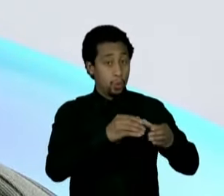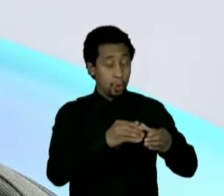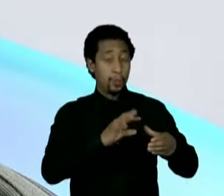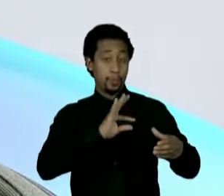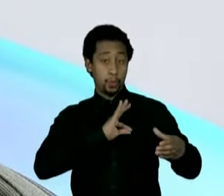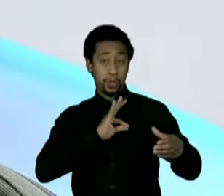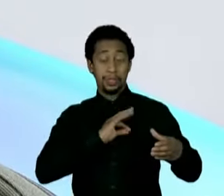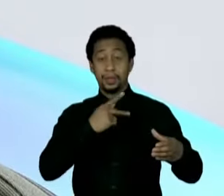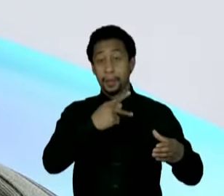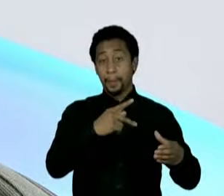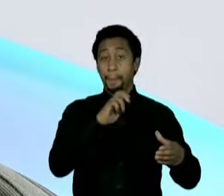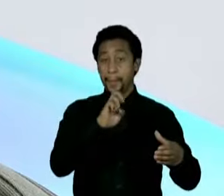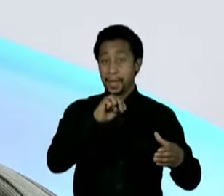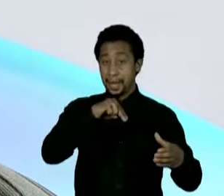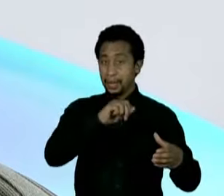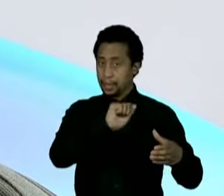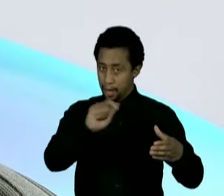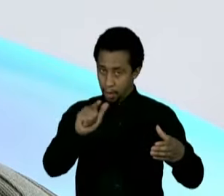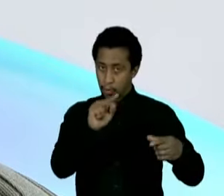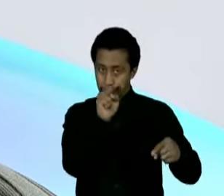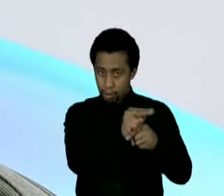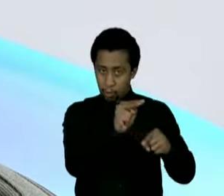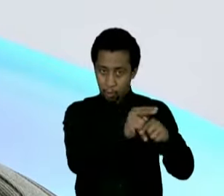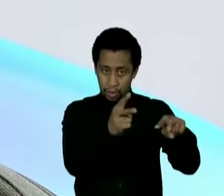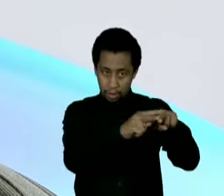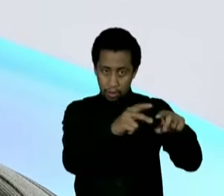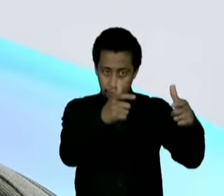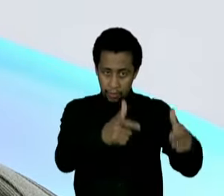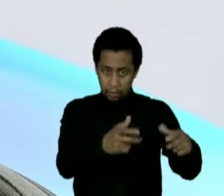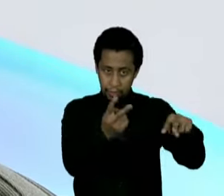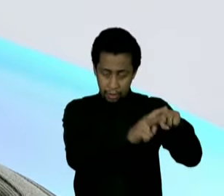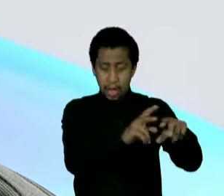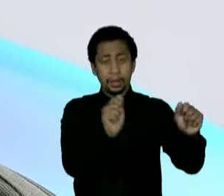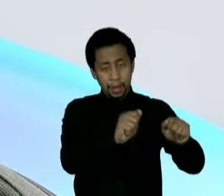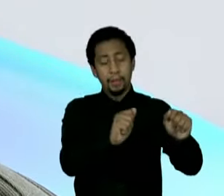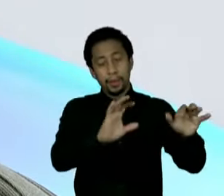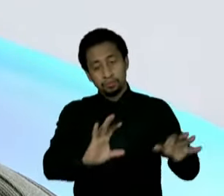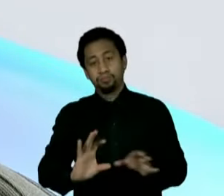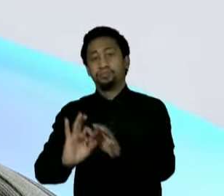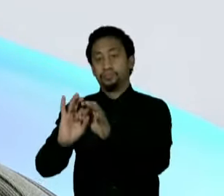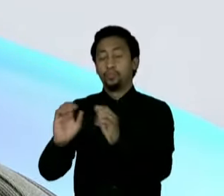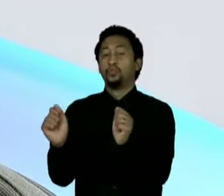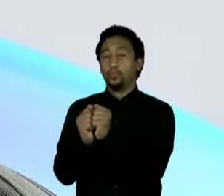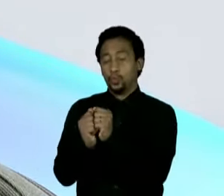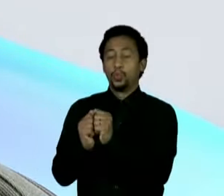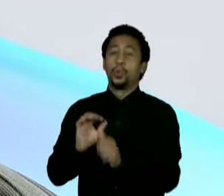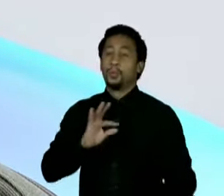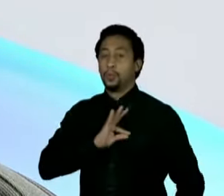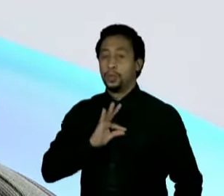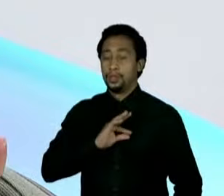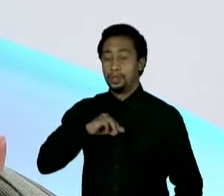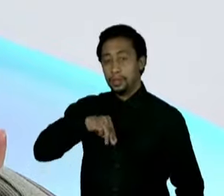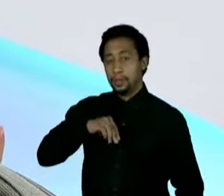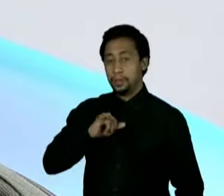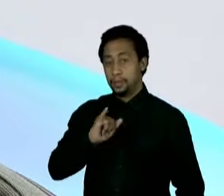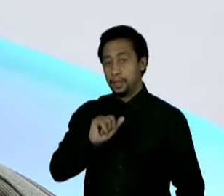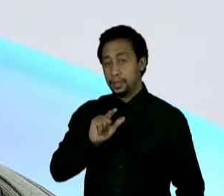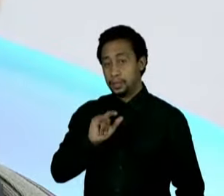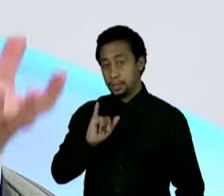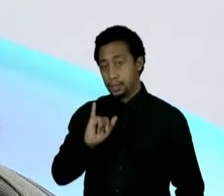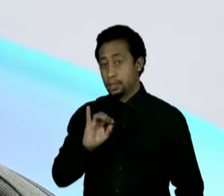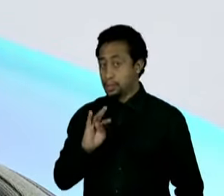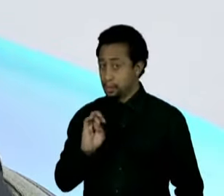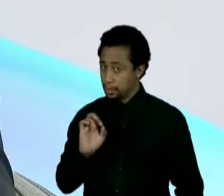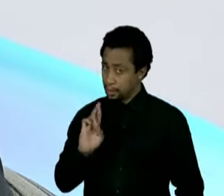conta de presídios, enfim, para ajudar na Polícia Militar, passaria para a Segurança Pública. É uma alternativa para poder melhorar orçamentariamente